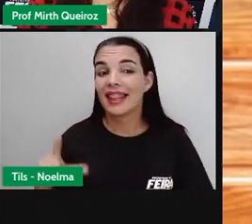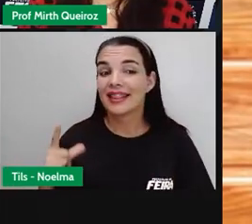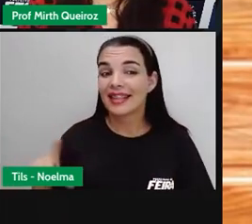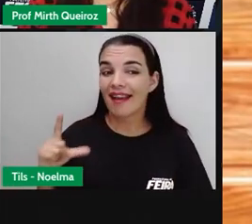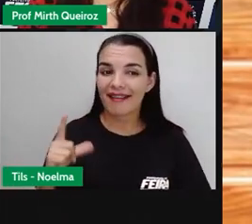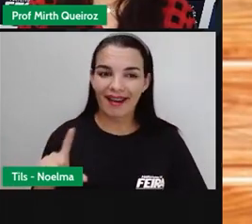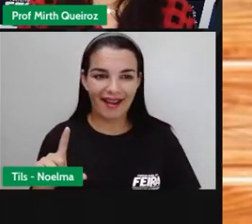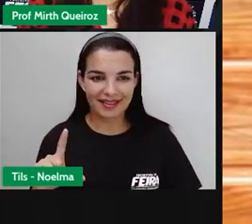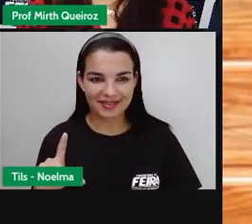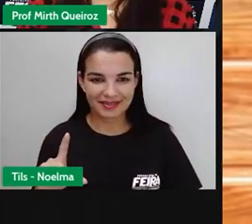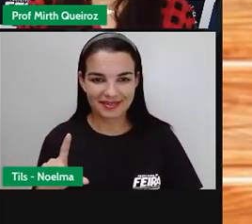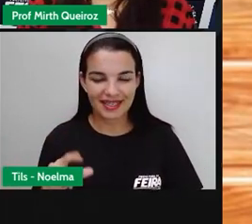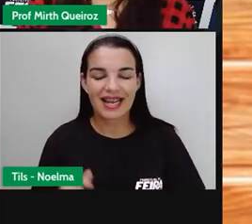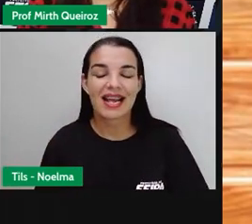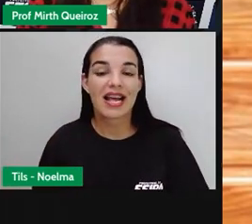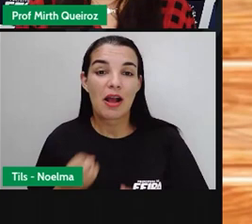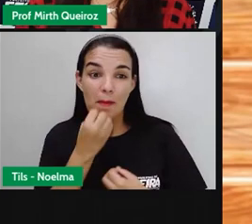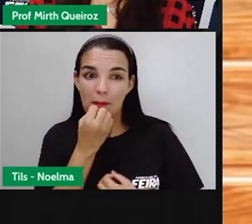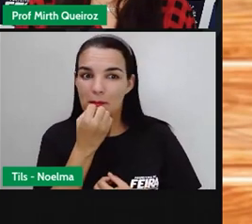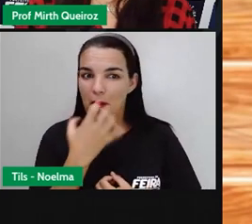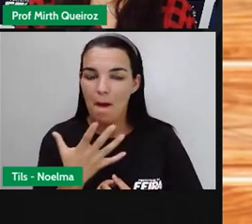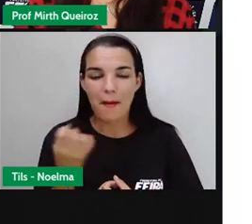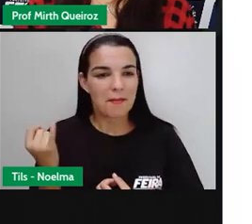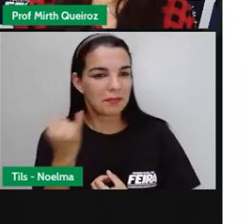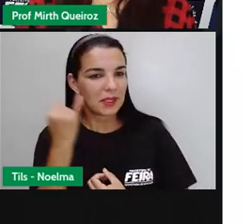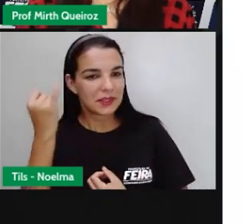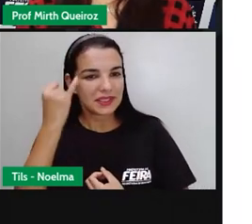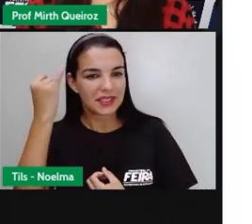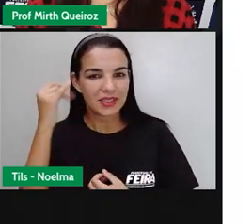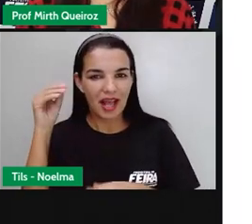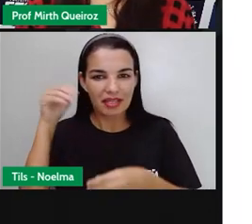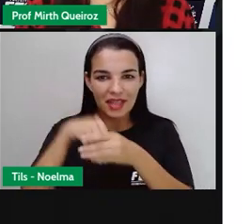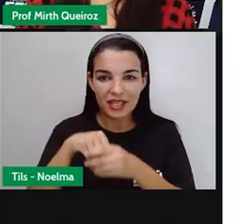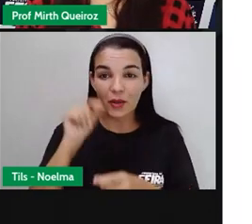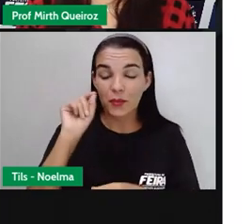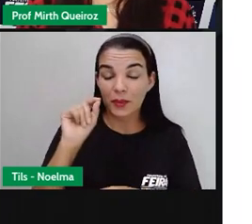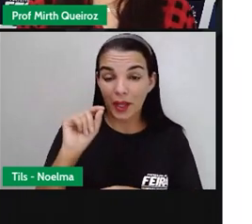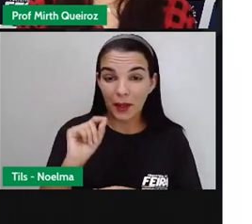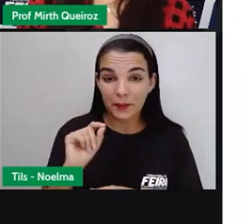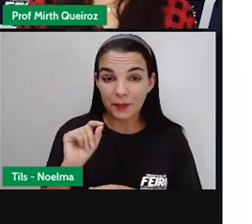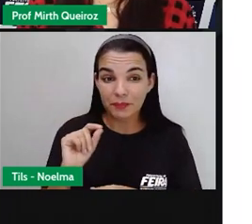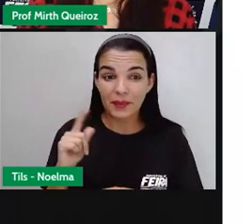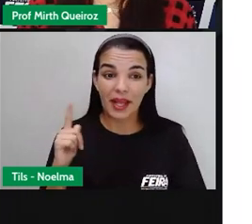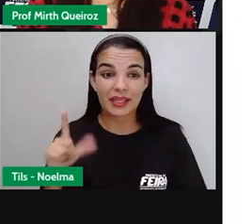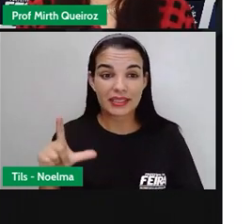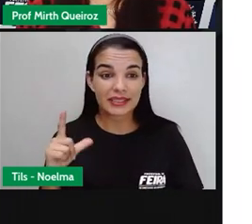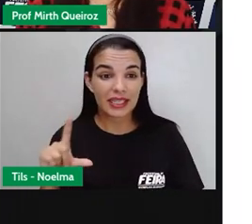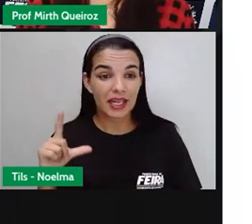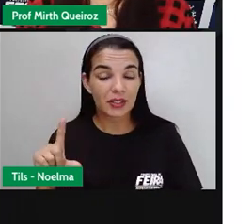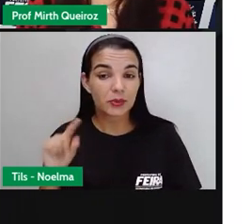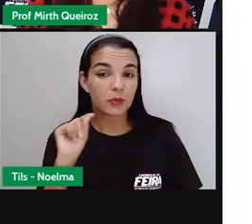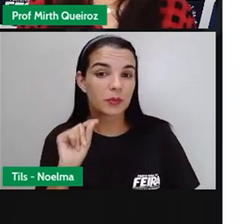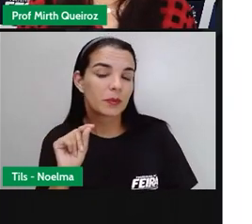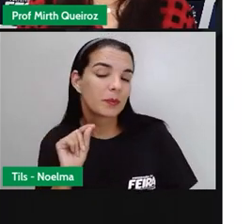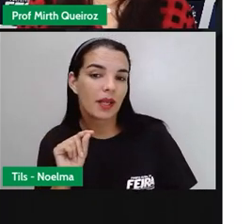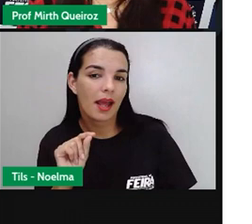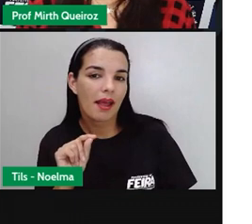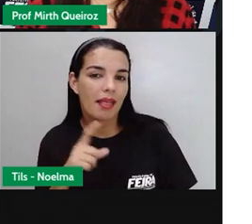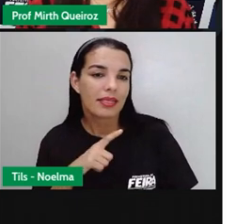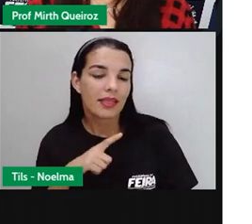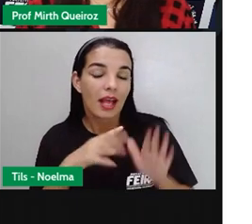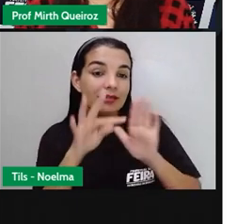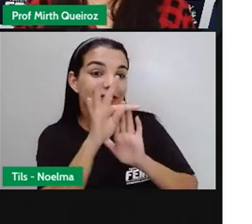literário, nós vamos falar de literatura, né? E essas literaturas são nada mais nada menos que